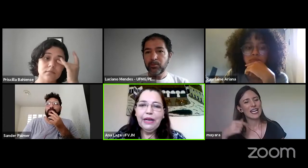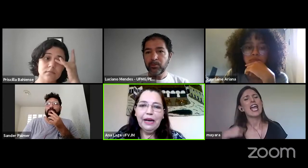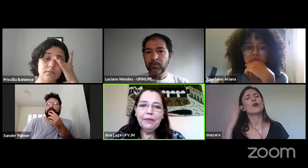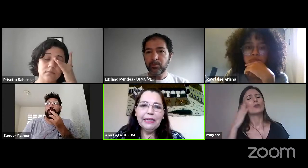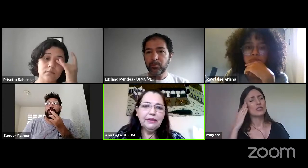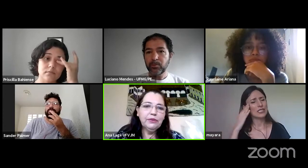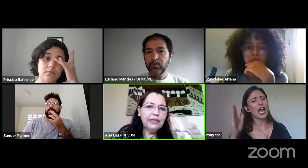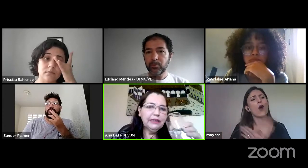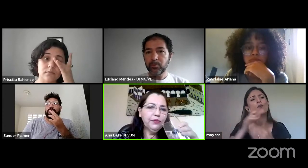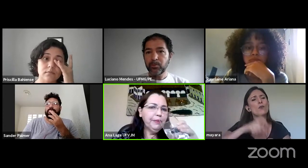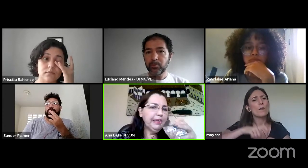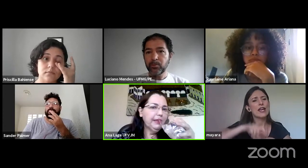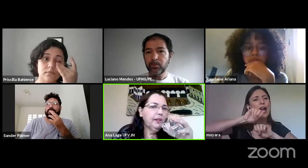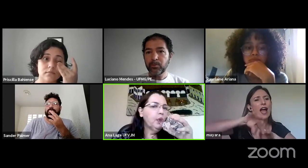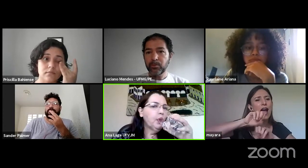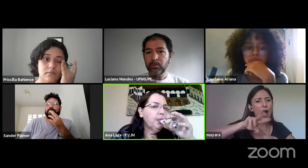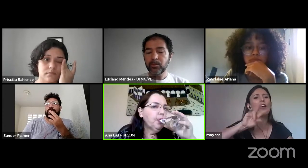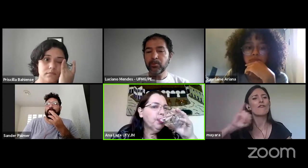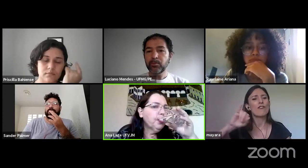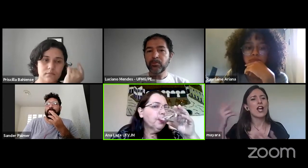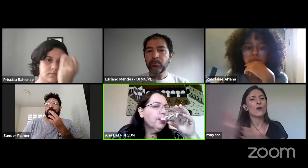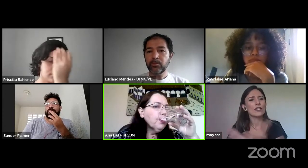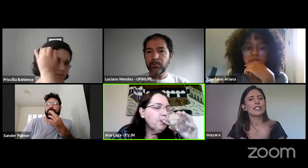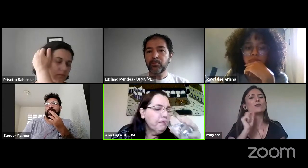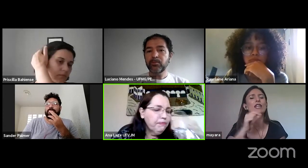vão explorar mais a educação feminina.